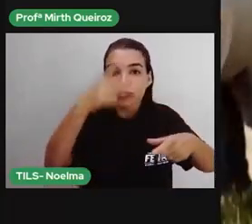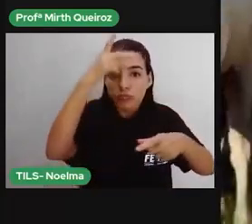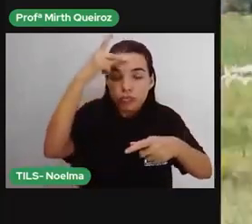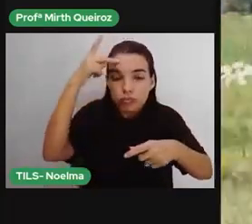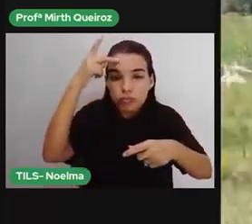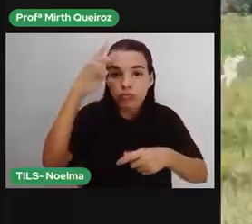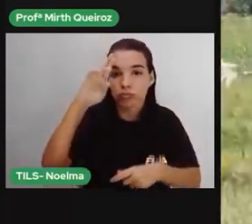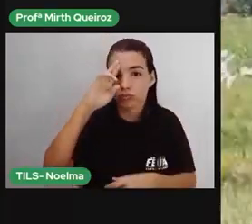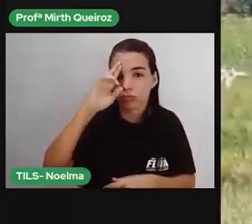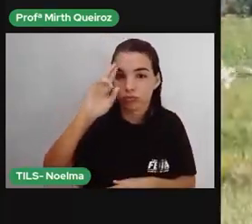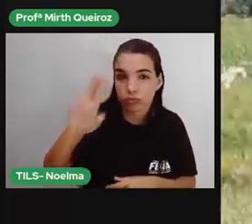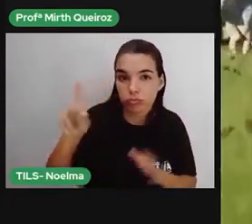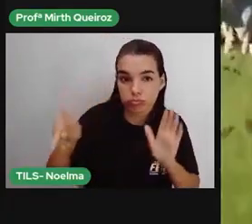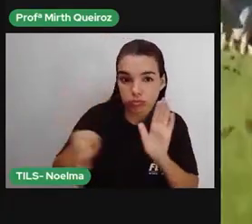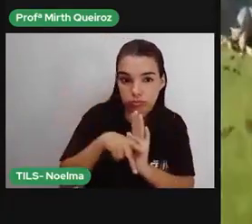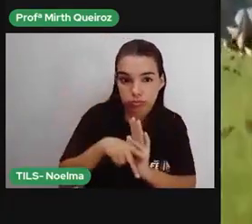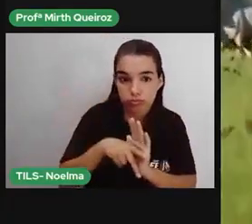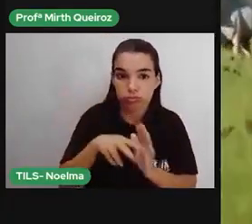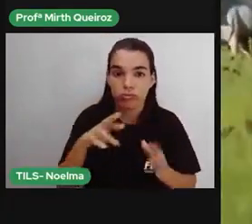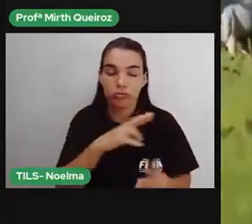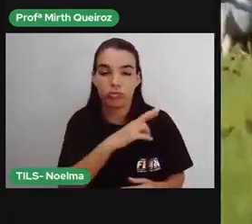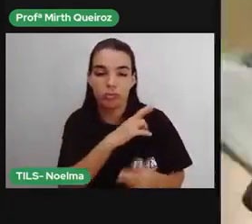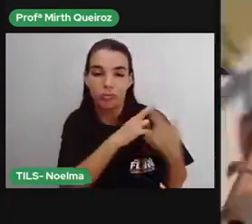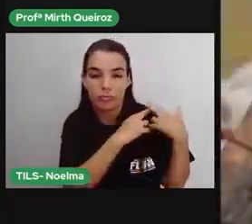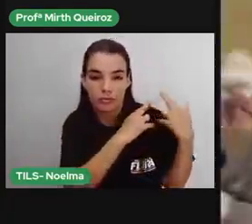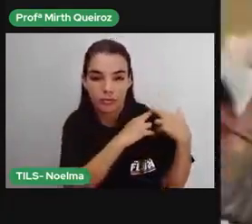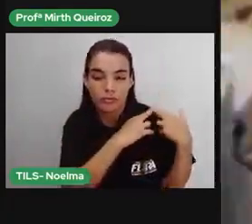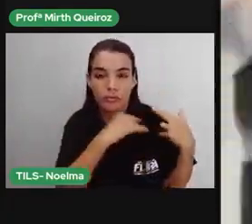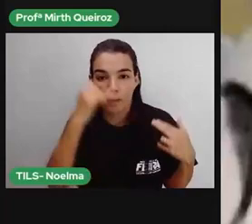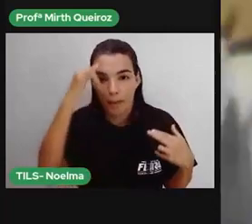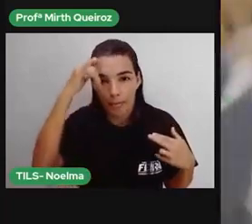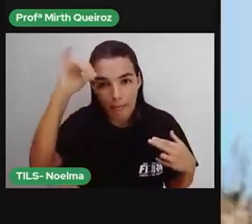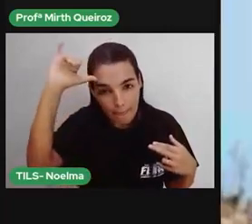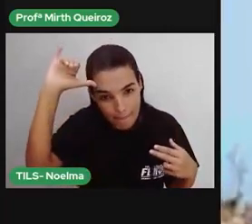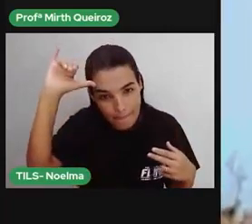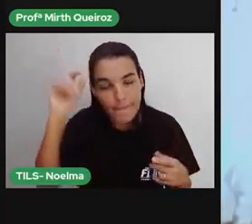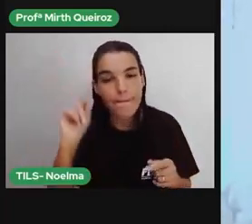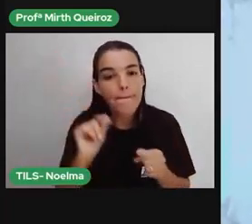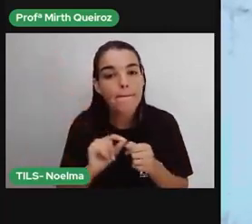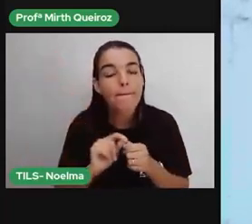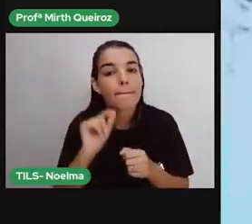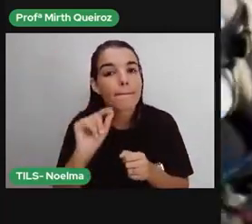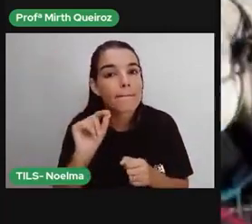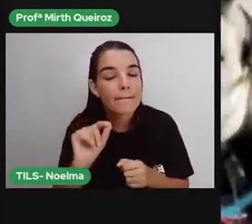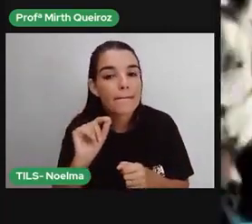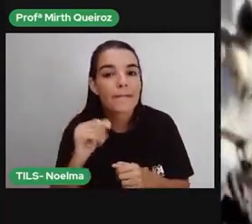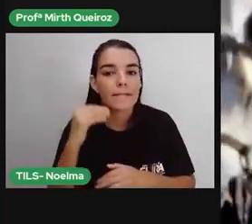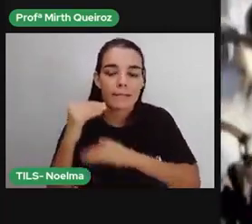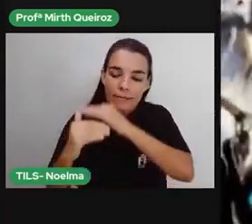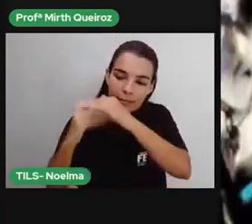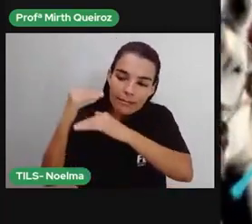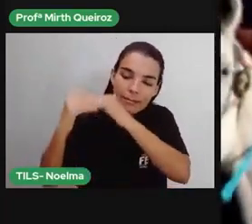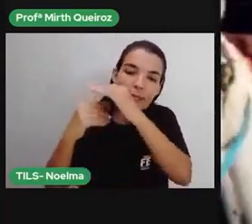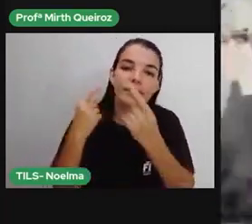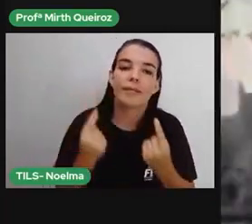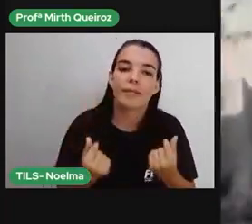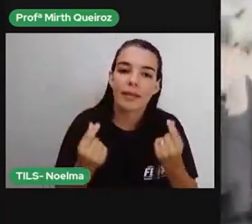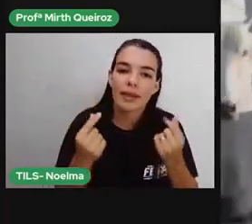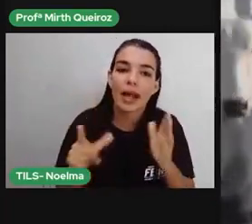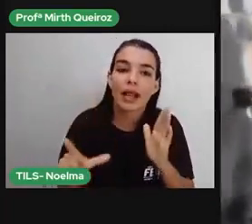criar gado orgânico. Um modo de produção que permite gerar renda respeitando os limites da natureza.